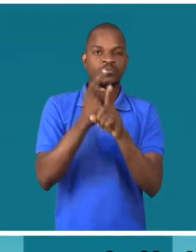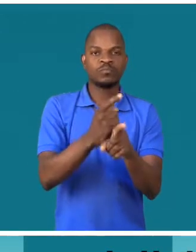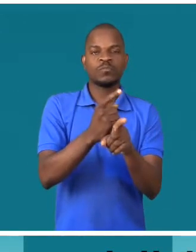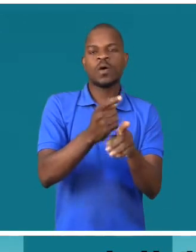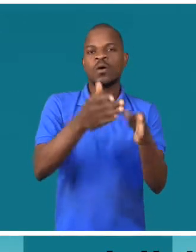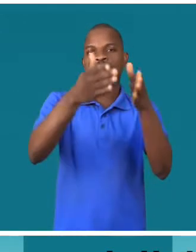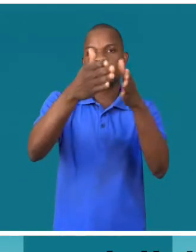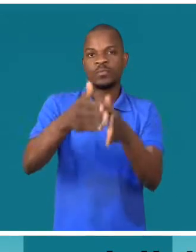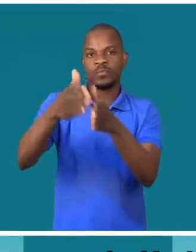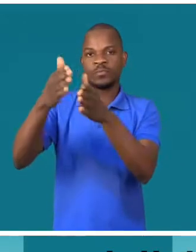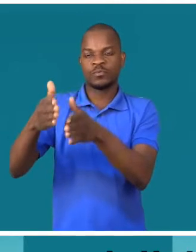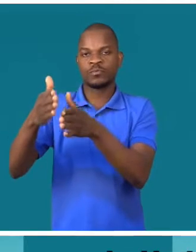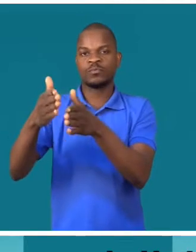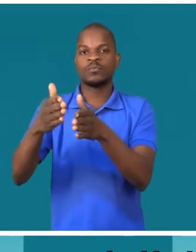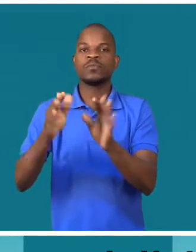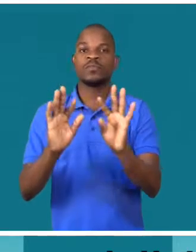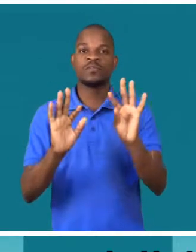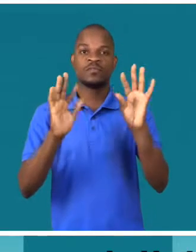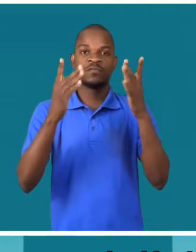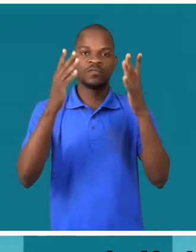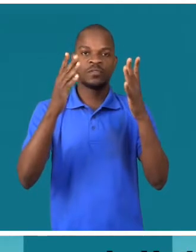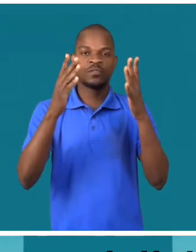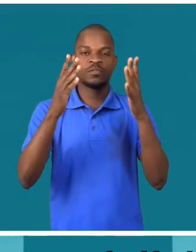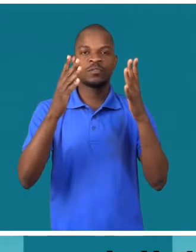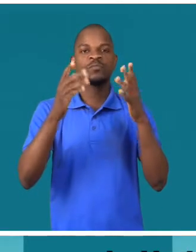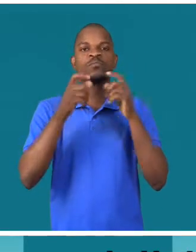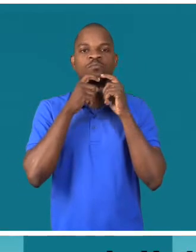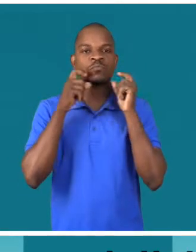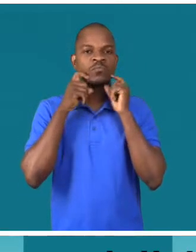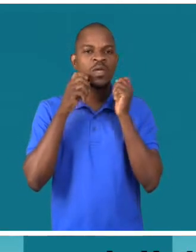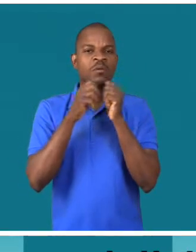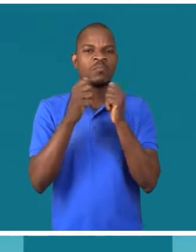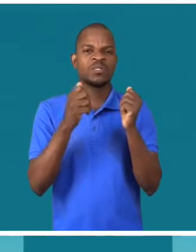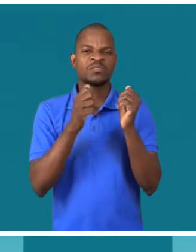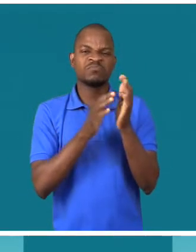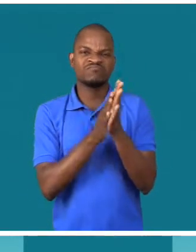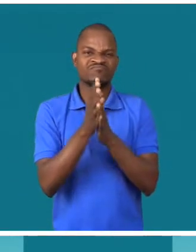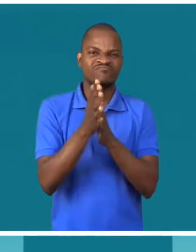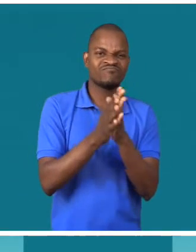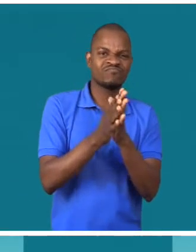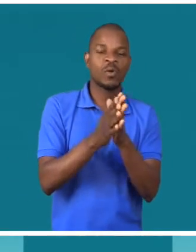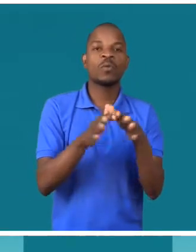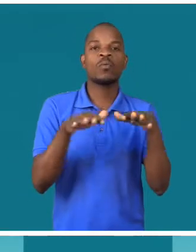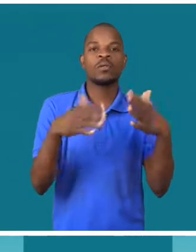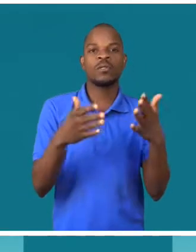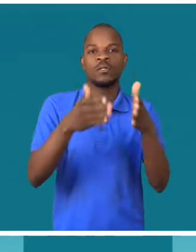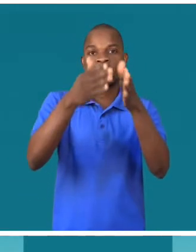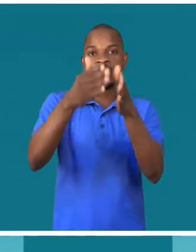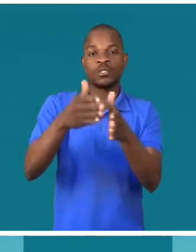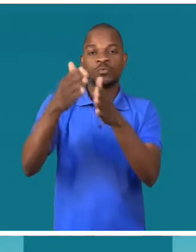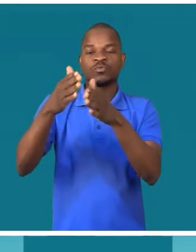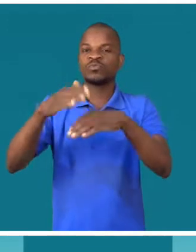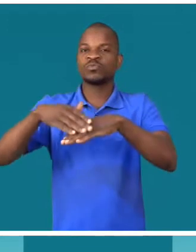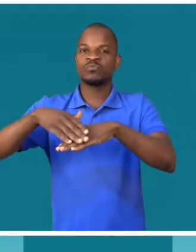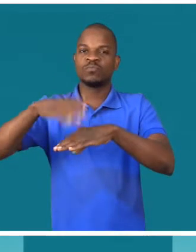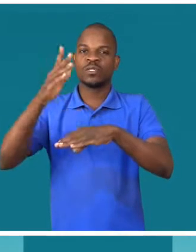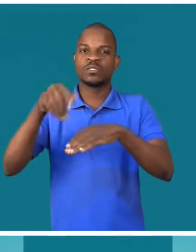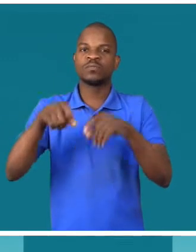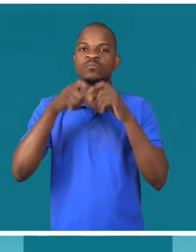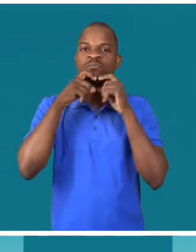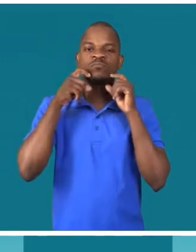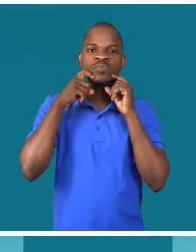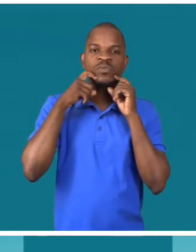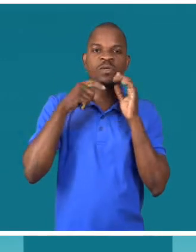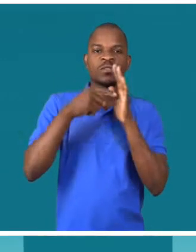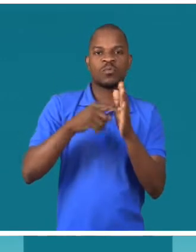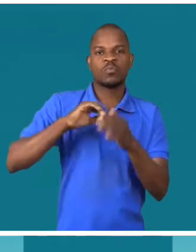participação dos cidadãos na vida da nação. A expectativa da organização é que um número maior de cidadãos